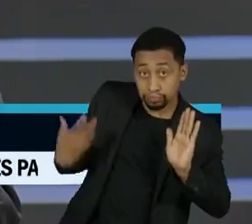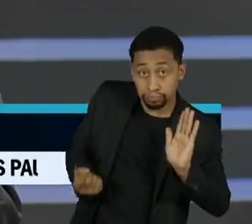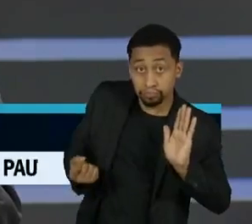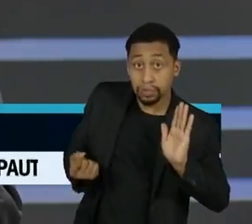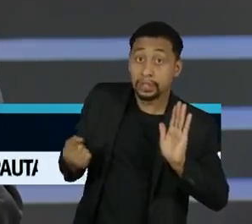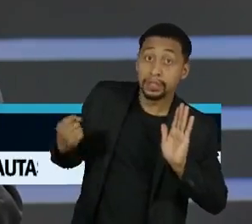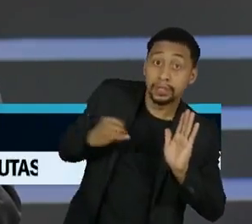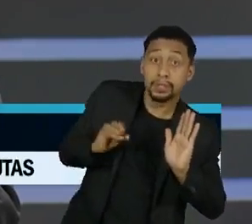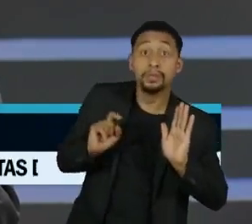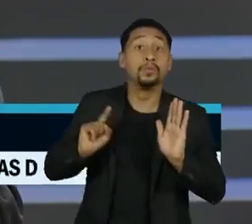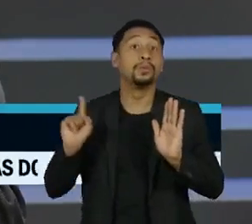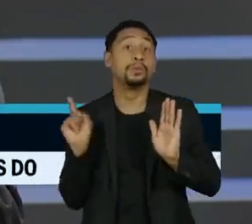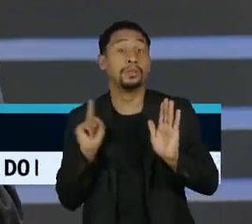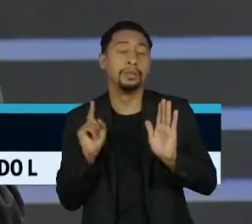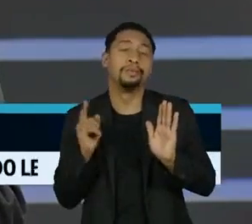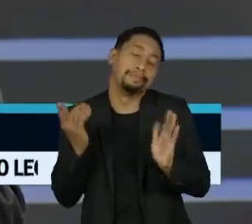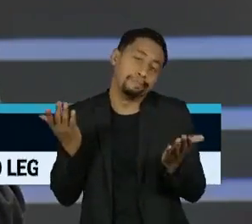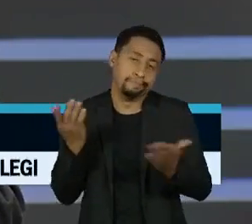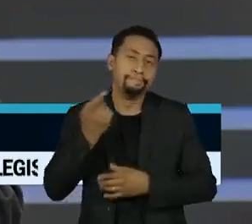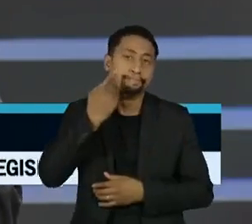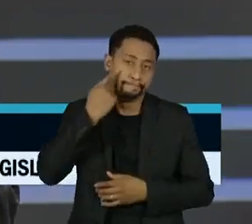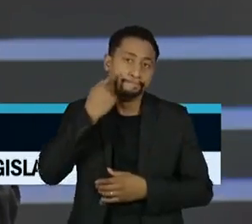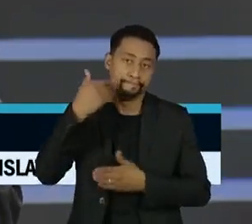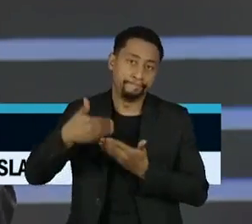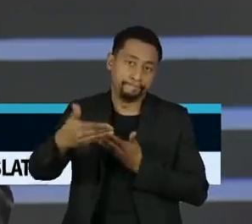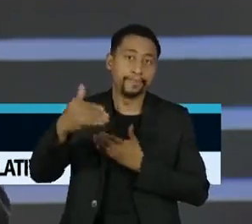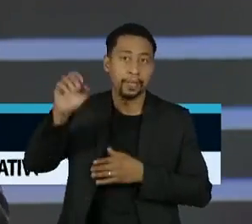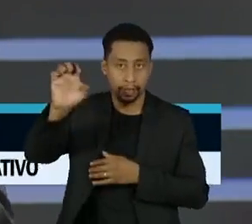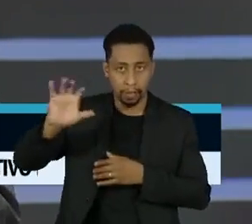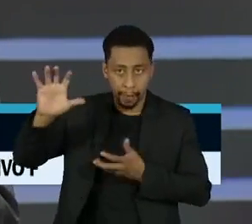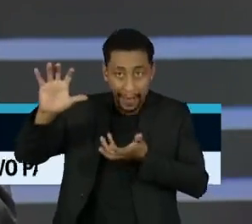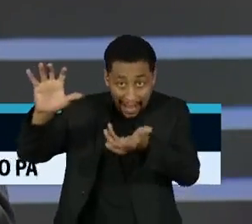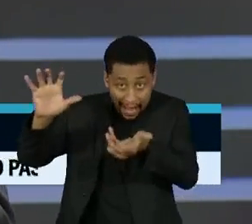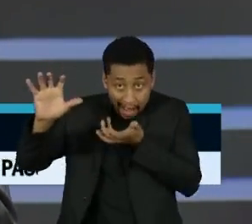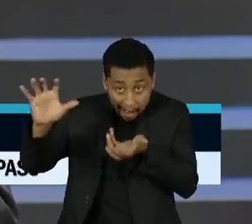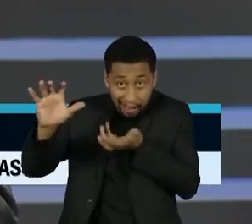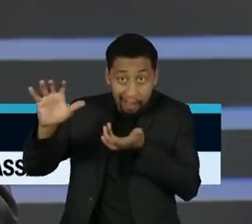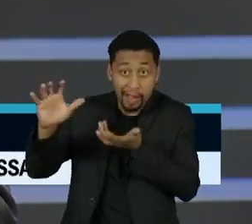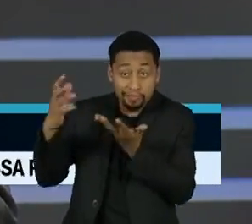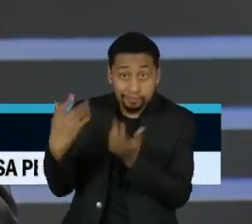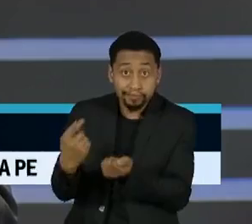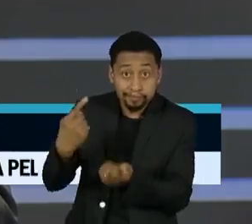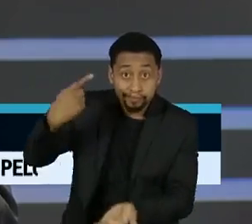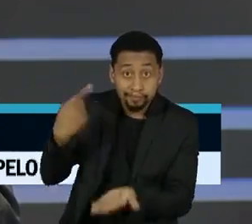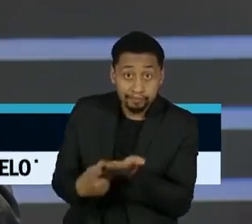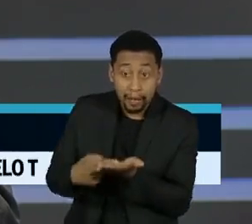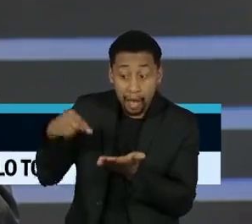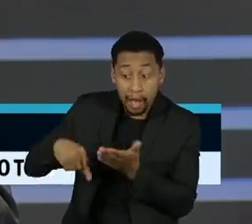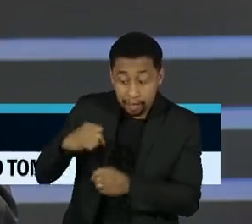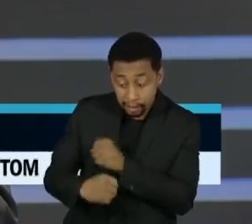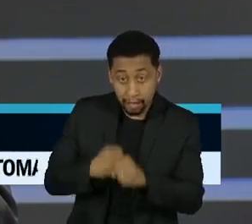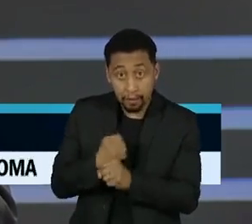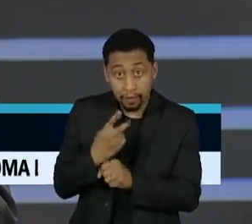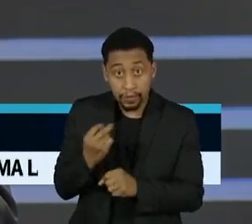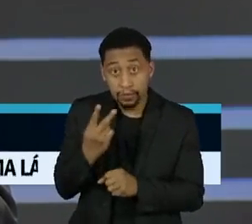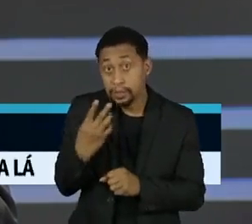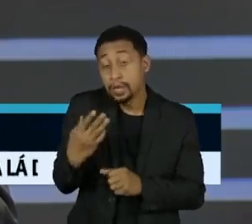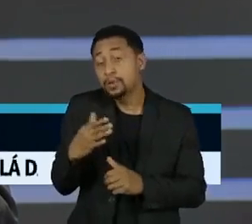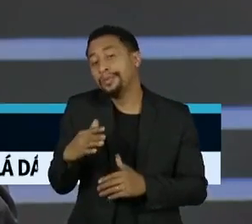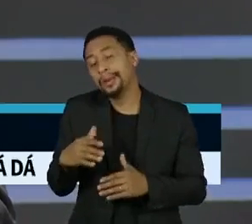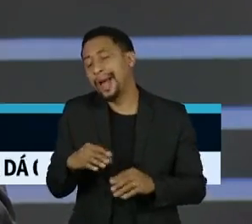ou não. E aí vamos saber se ela quer fechar realmente o acordo desse ano, ou ela vai jogar para frente.